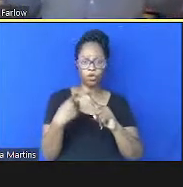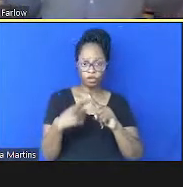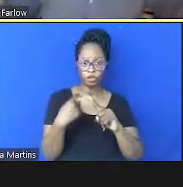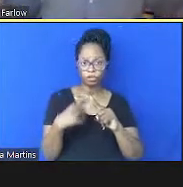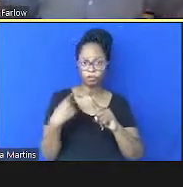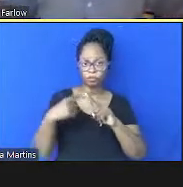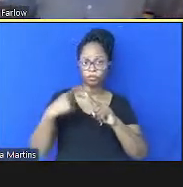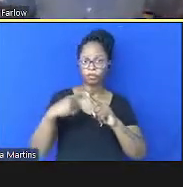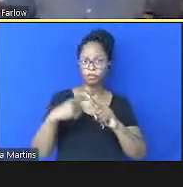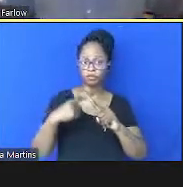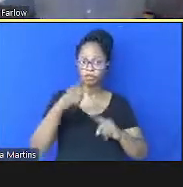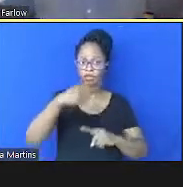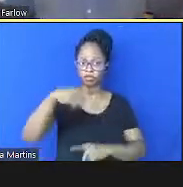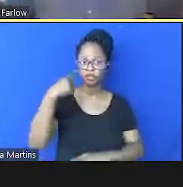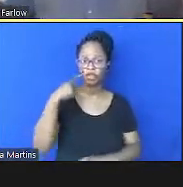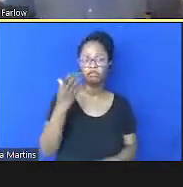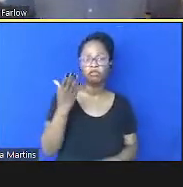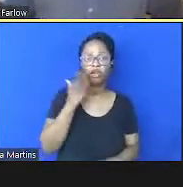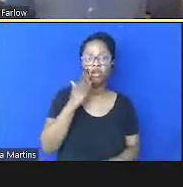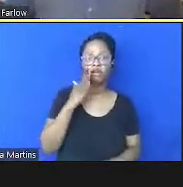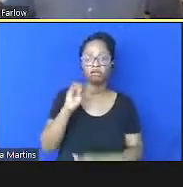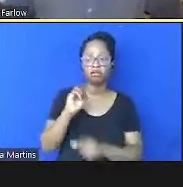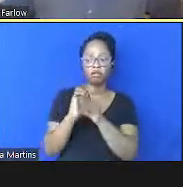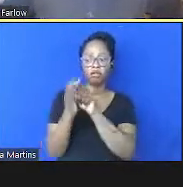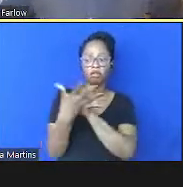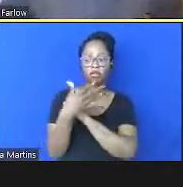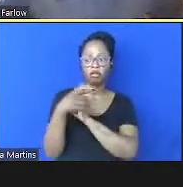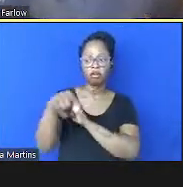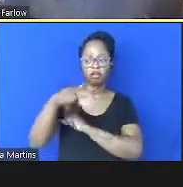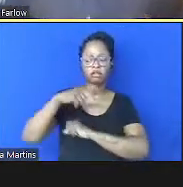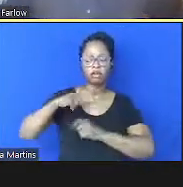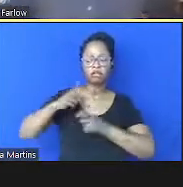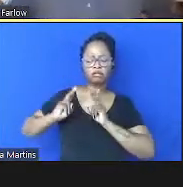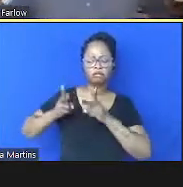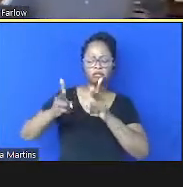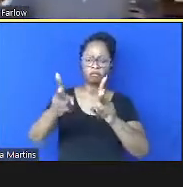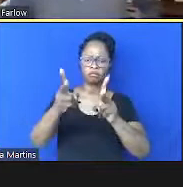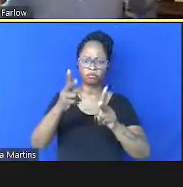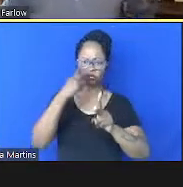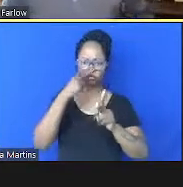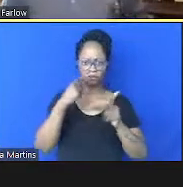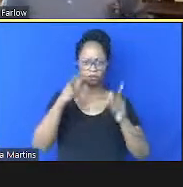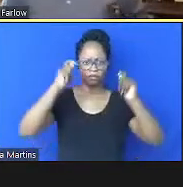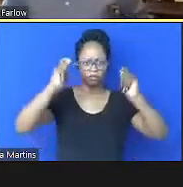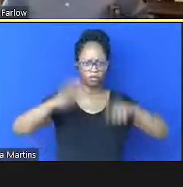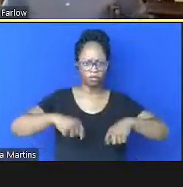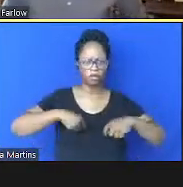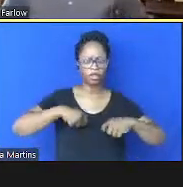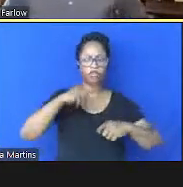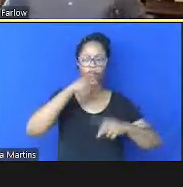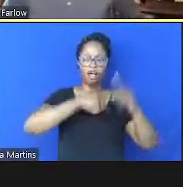você vê que a pandemia segue as linhas de falha da sociedade